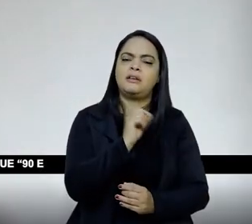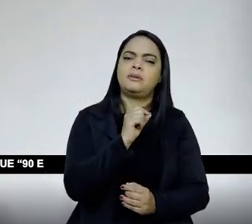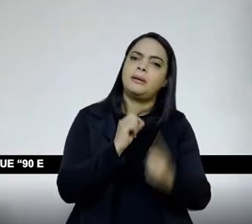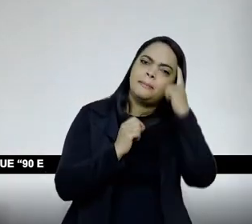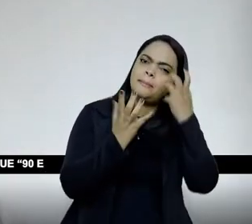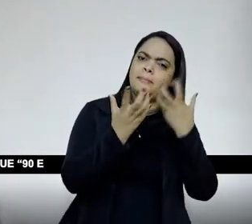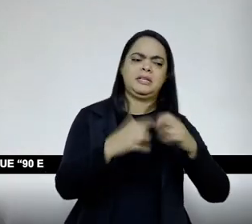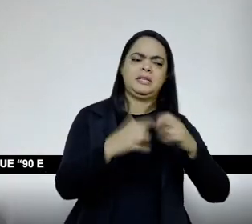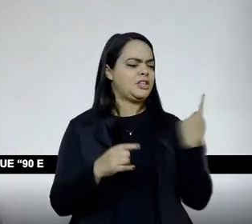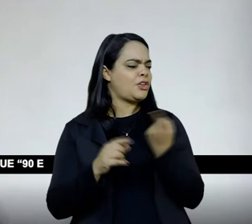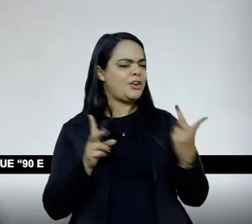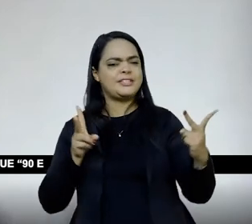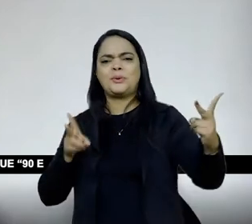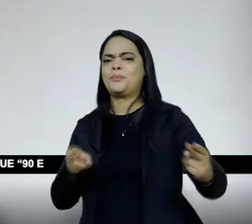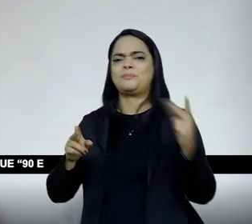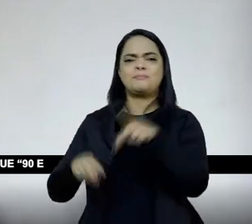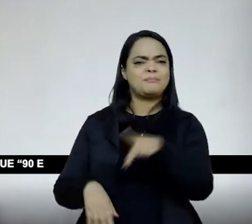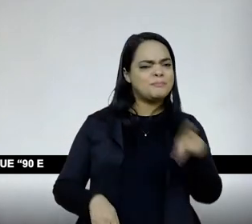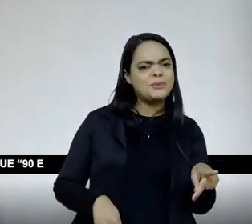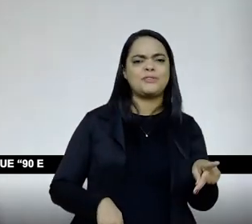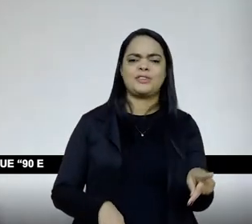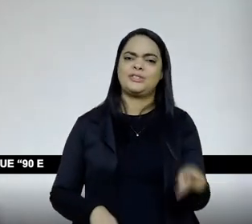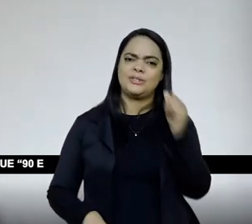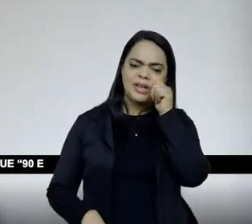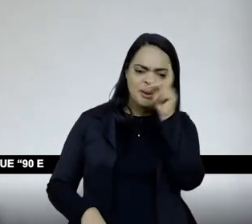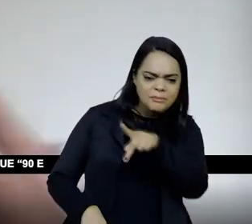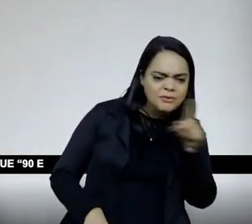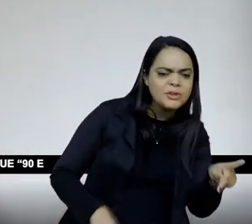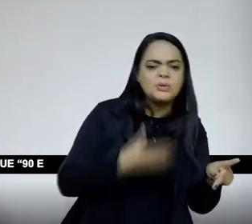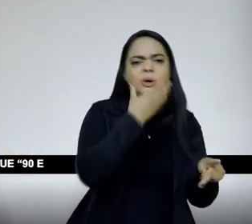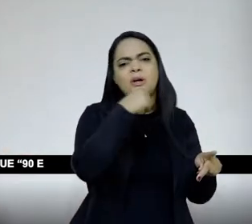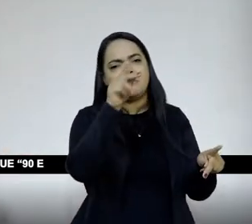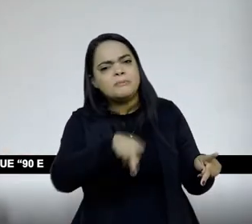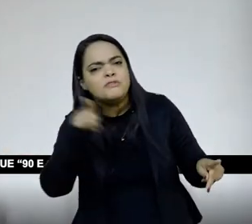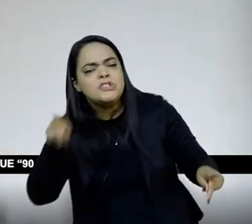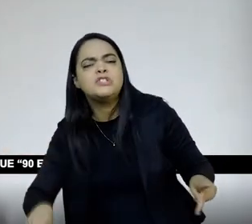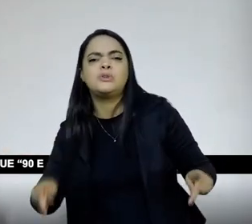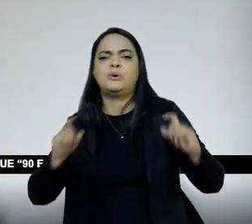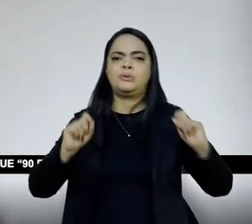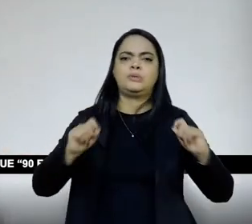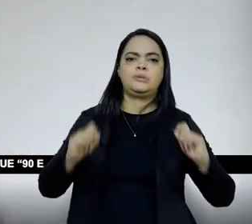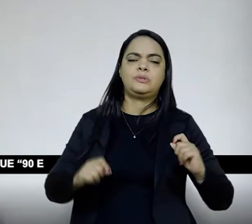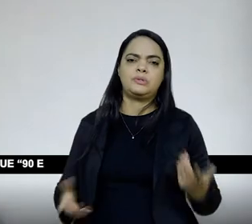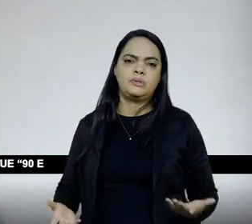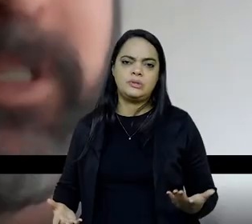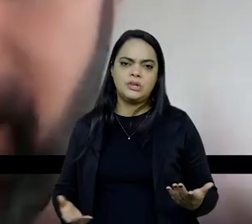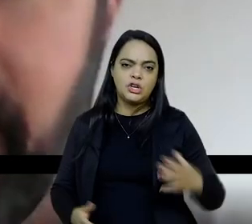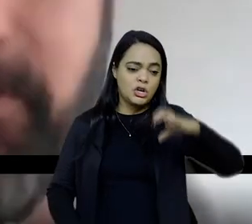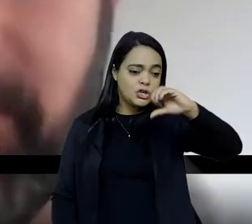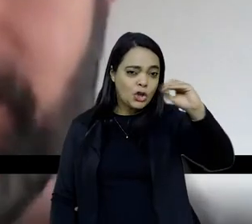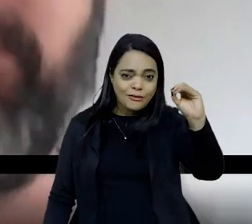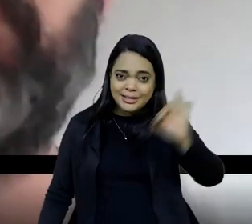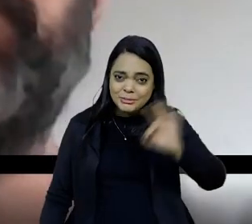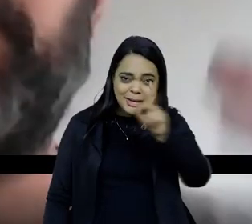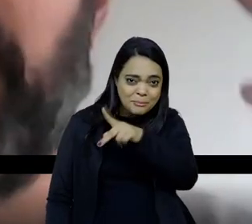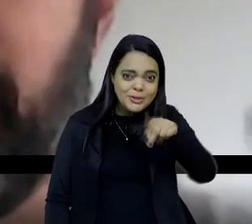somos professoras, essa ideia de professores, é uma profissão que 90 e tantos por cento são mulheres,